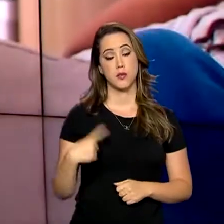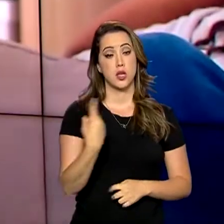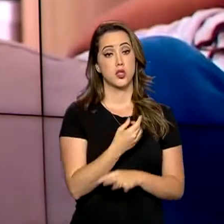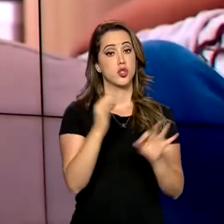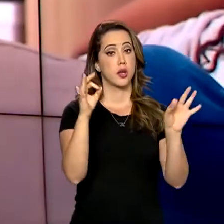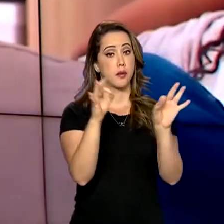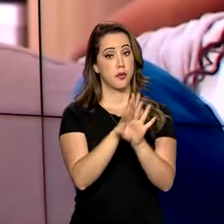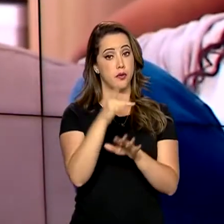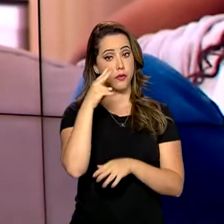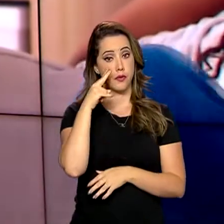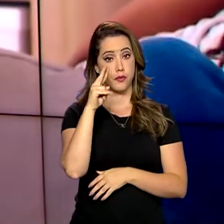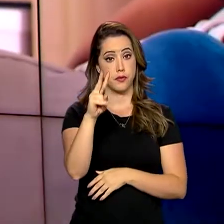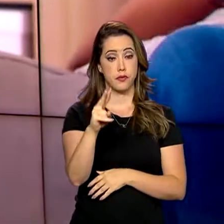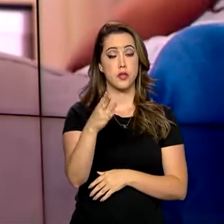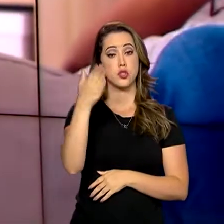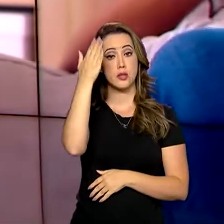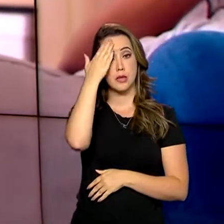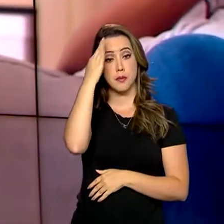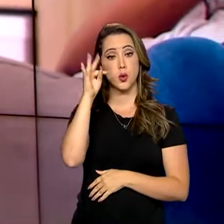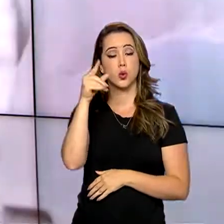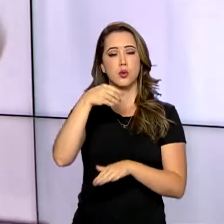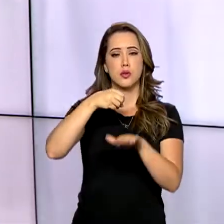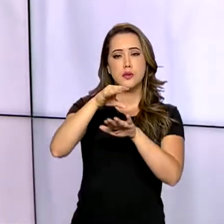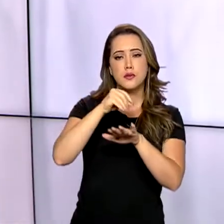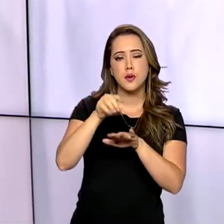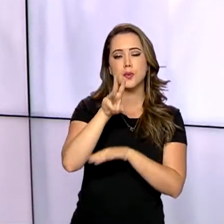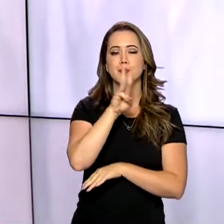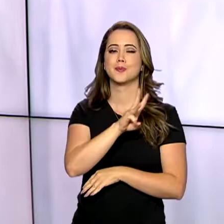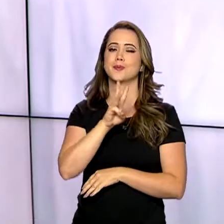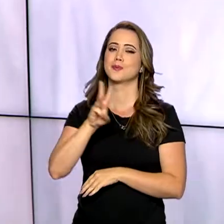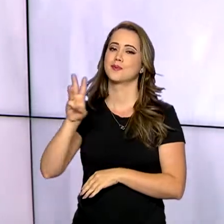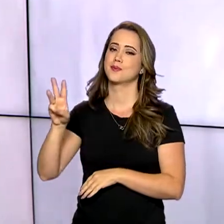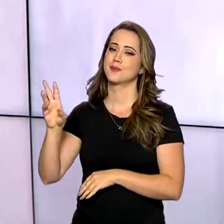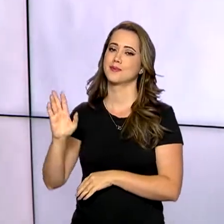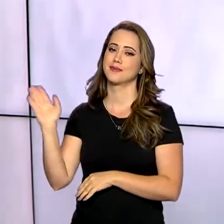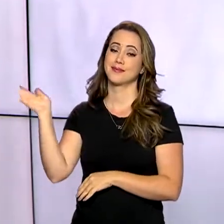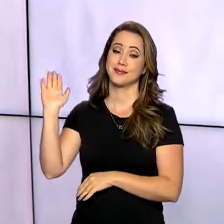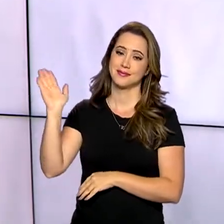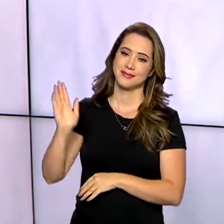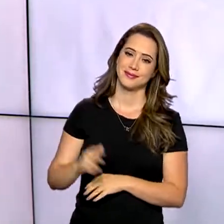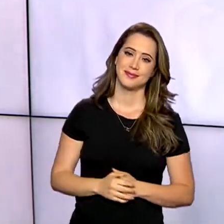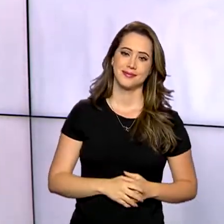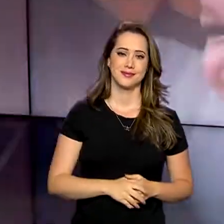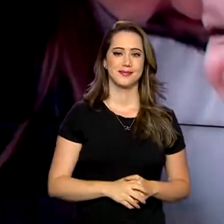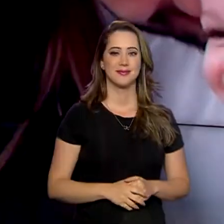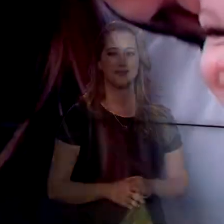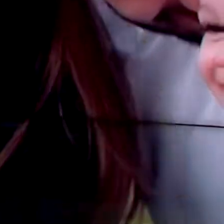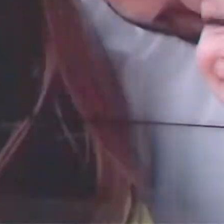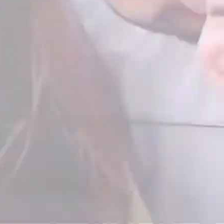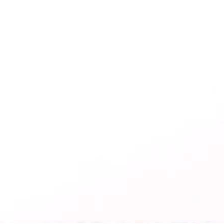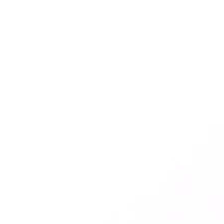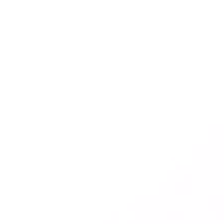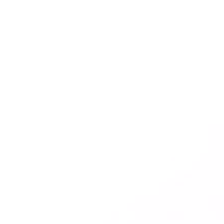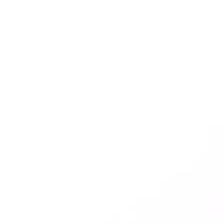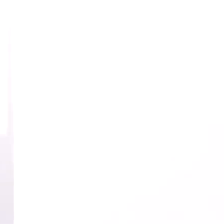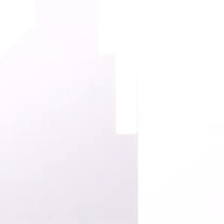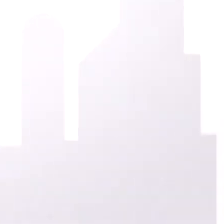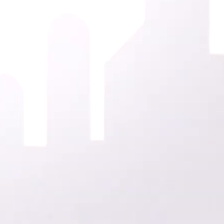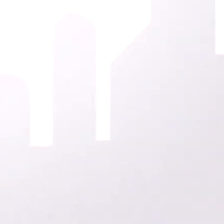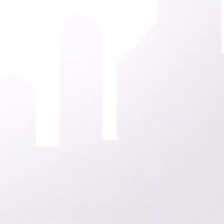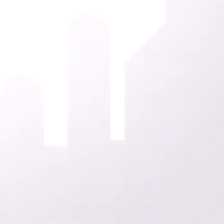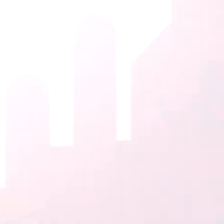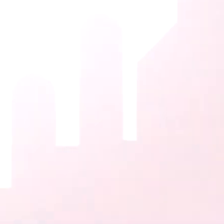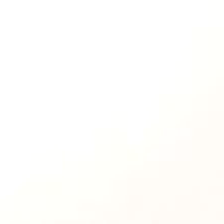fica por aqui. Fique por dentro dessas e de outras notícias no nosso site. Tchau! Tchau!